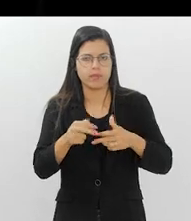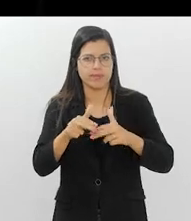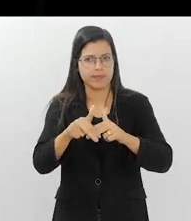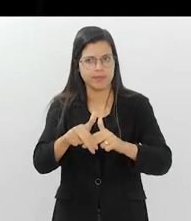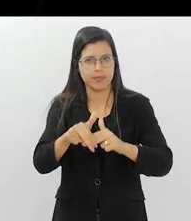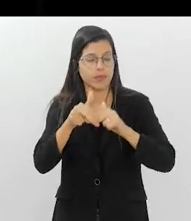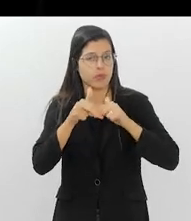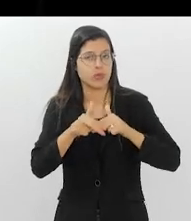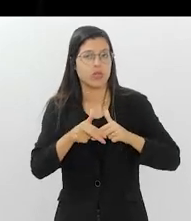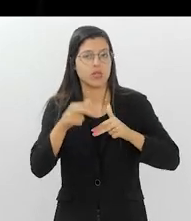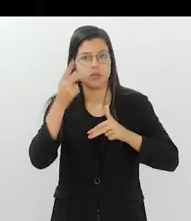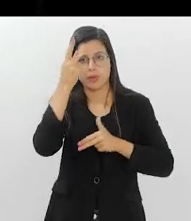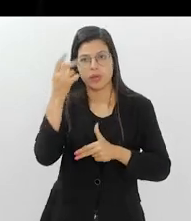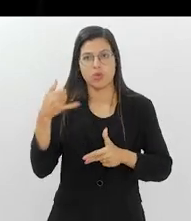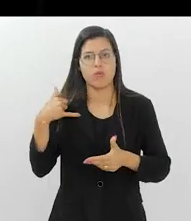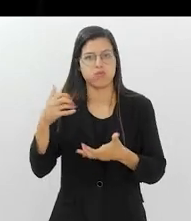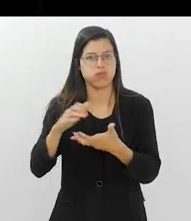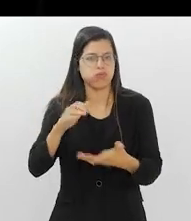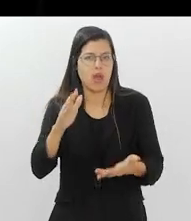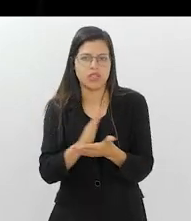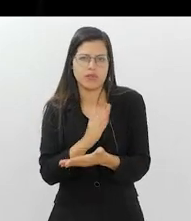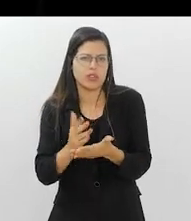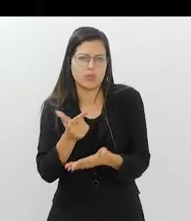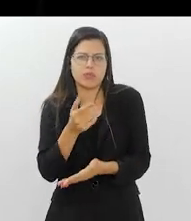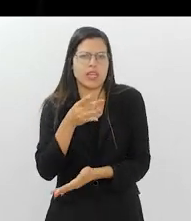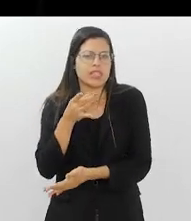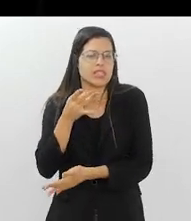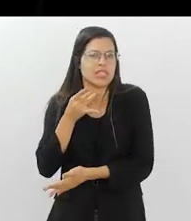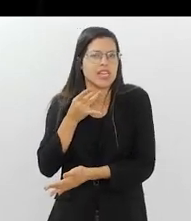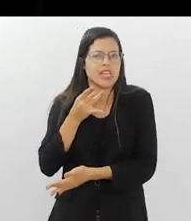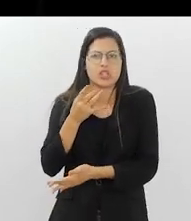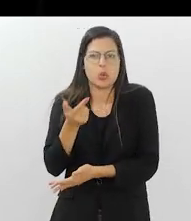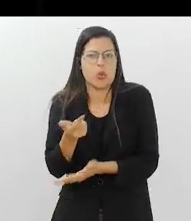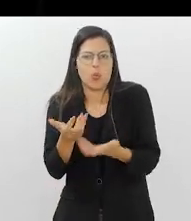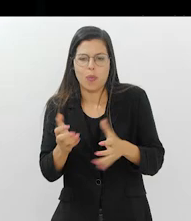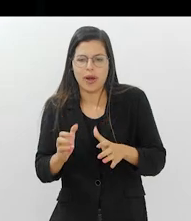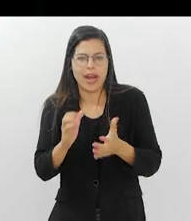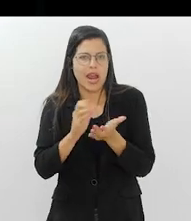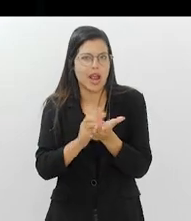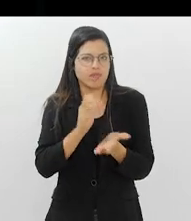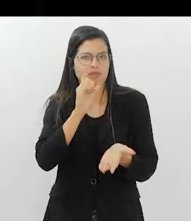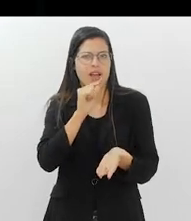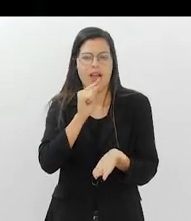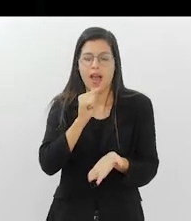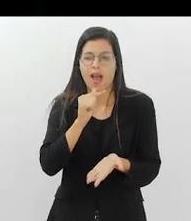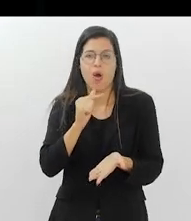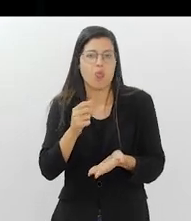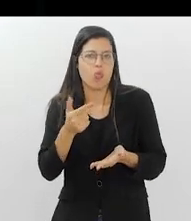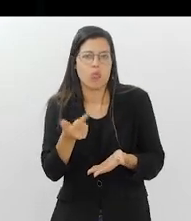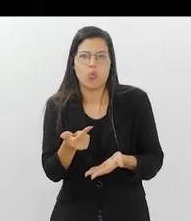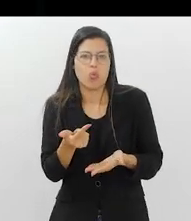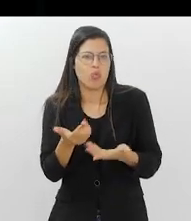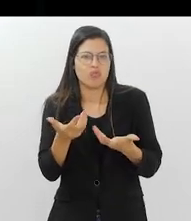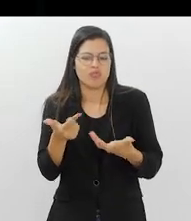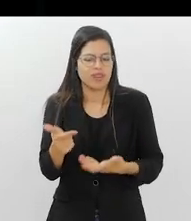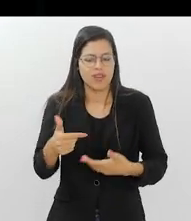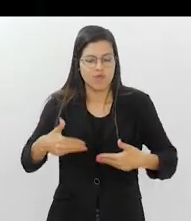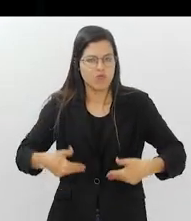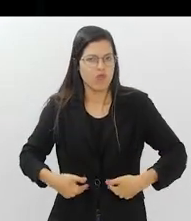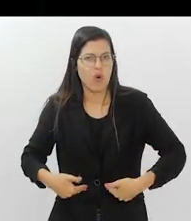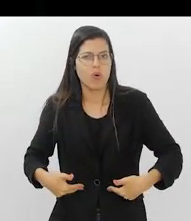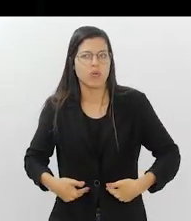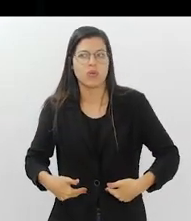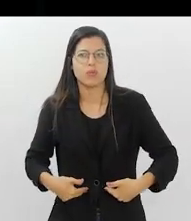por isso que o idoso às vezes não tem sede, não quer tomar uma água, não quer se alimentar, não tem a fome, é onde é o trabalho